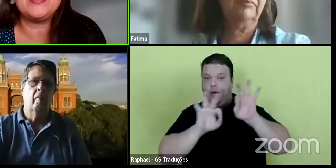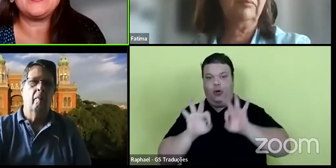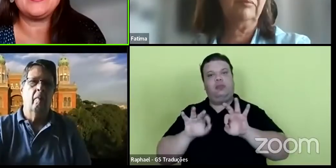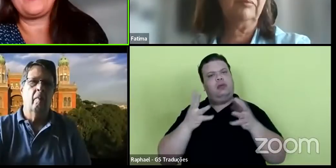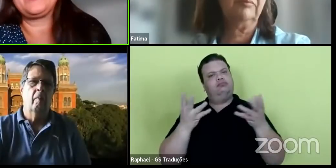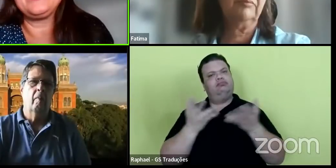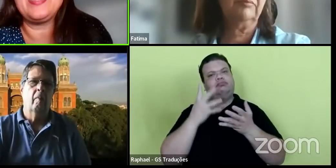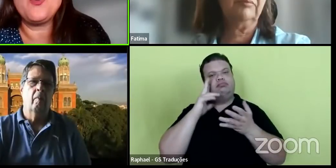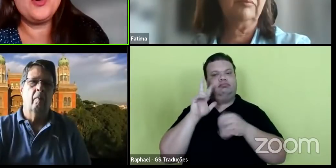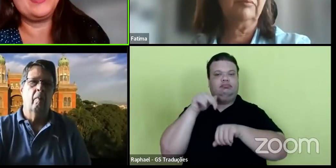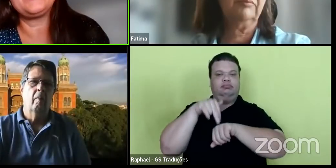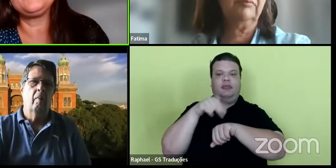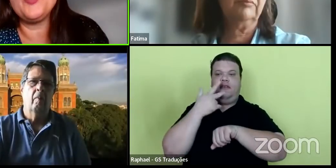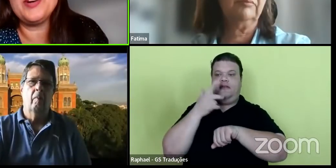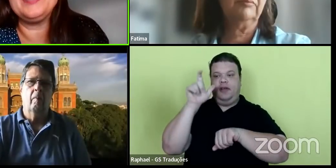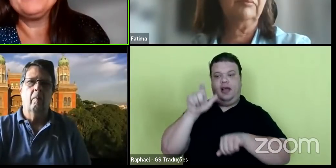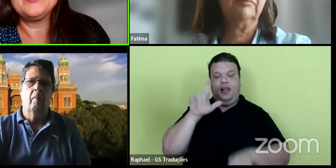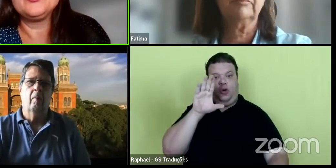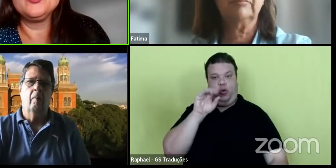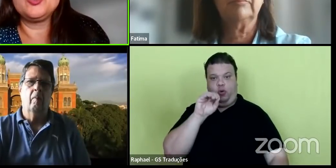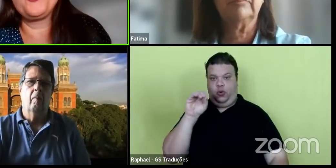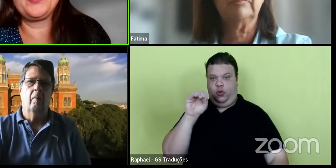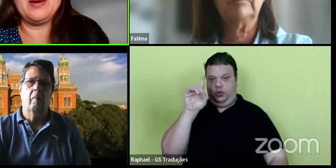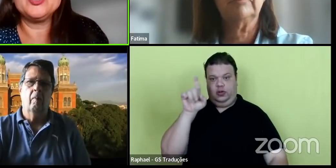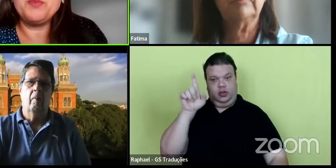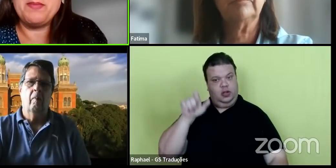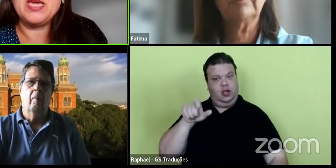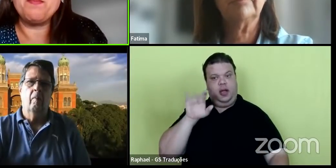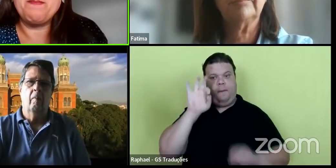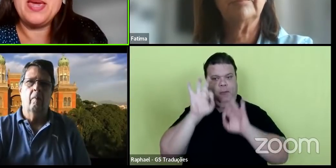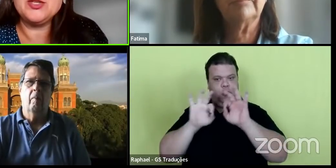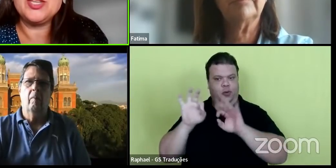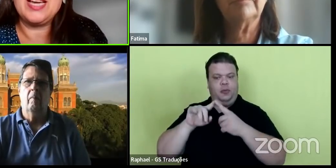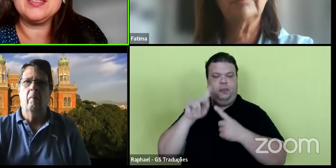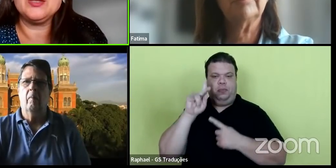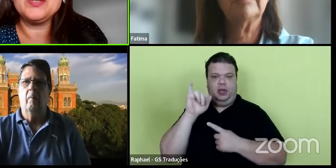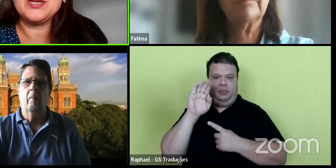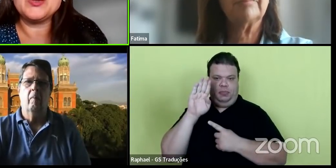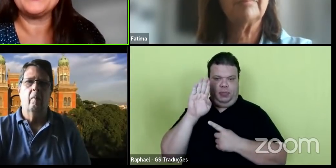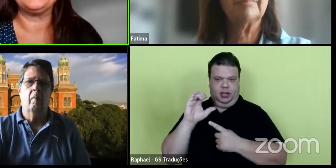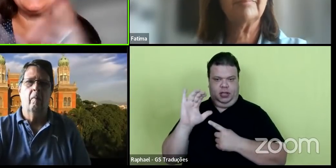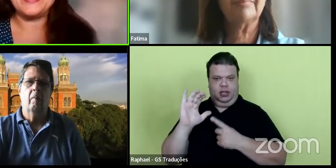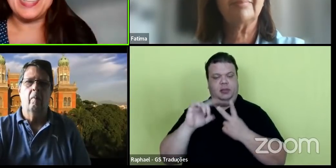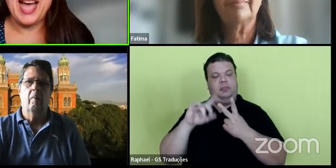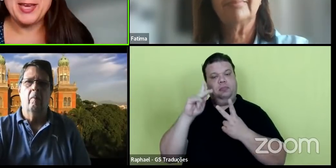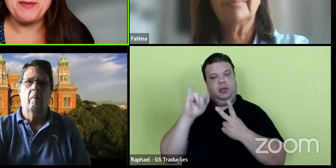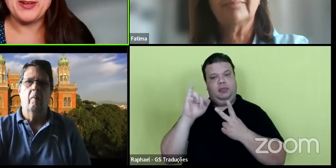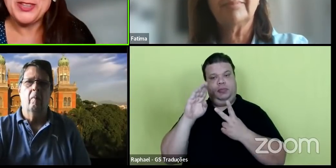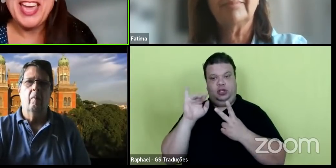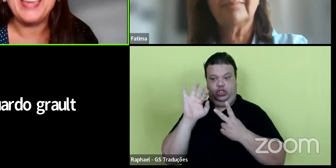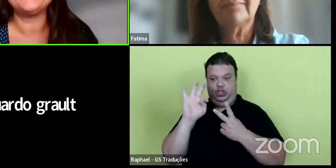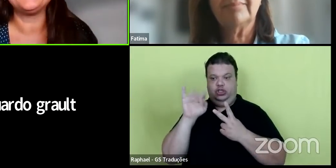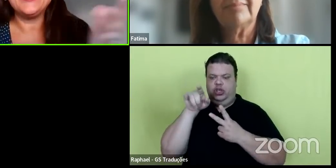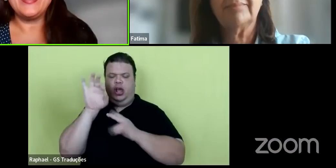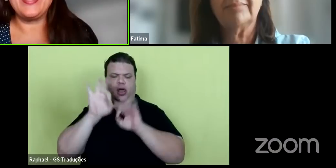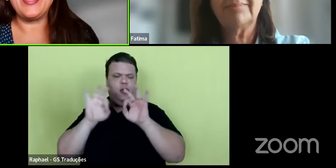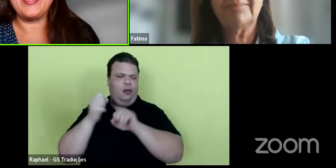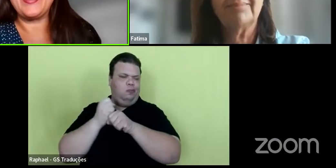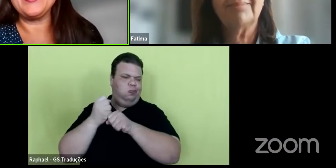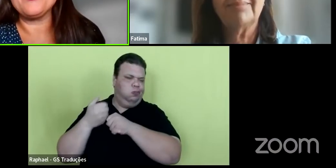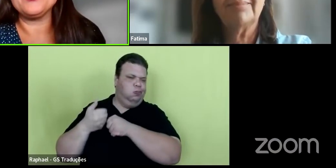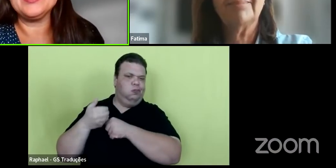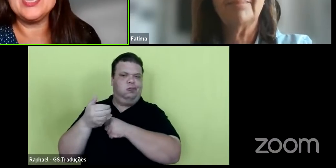agora tem a fala da coordenadora dos programas Pibic e Pibite, que há tantos anos organiza essa Raik para a gente